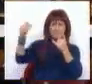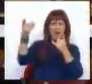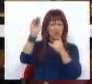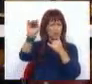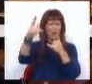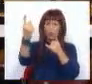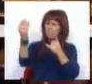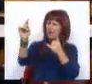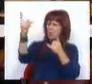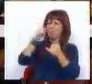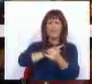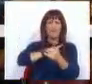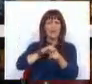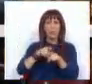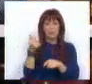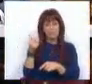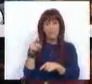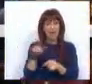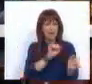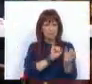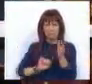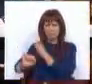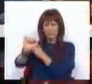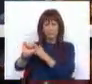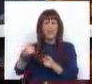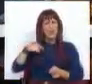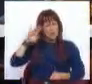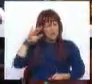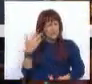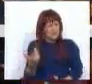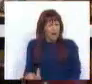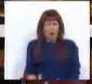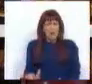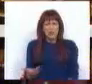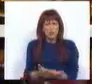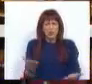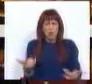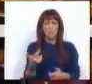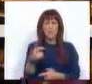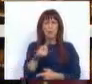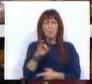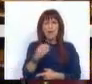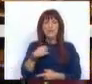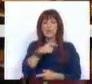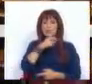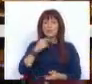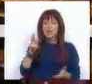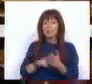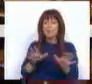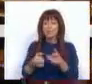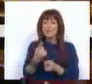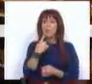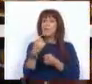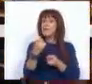para que um banco privado fique com o BPN. É isso que nós sabemos neste momento. O PSD comprometeu-se a aprovar uma comissão de